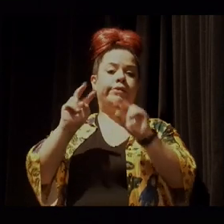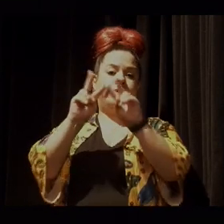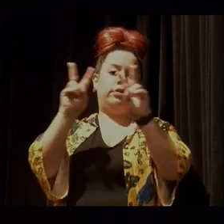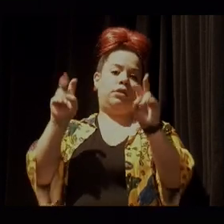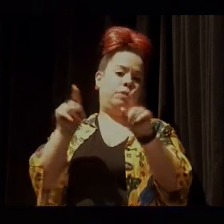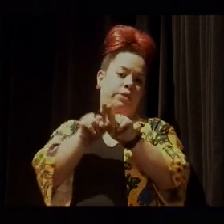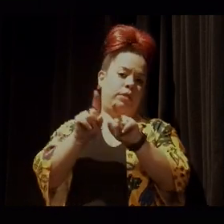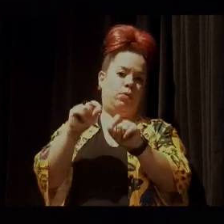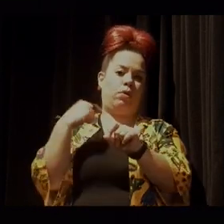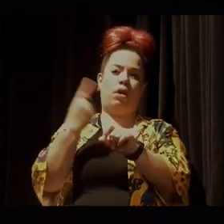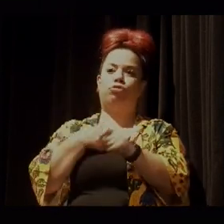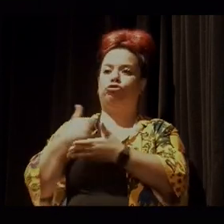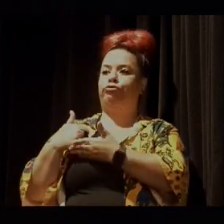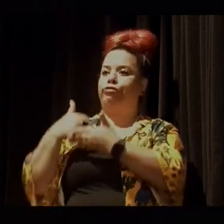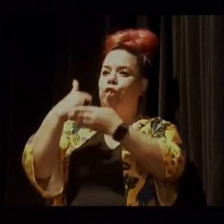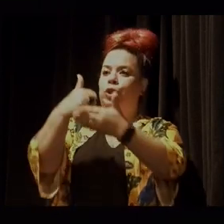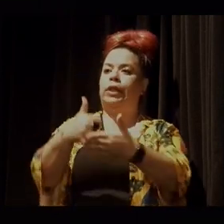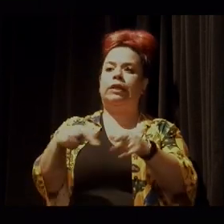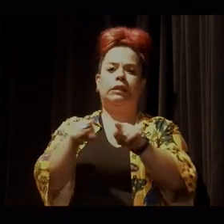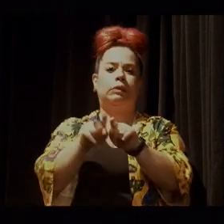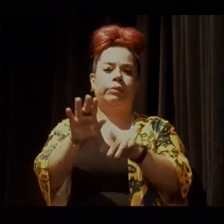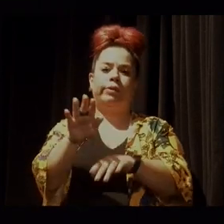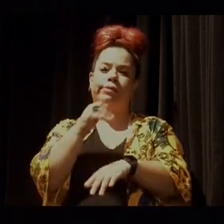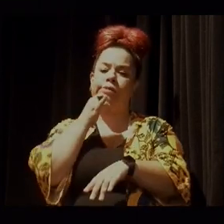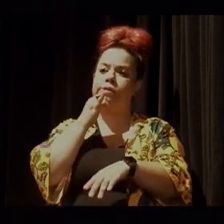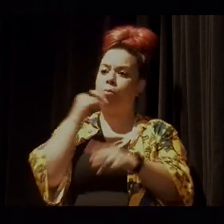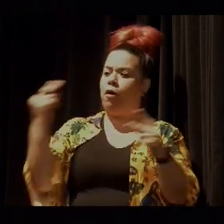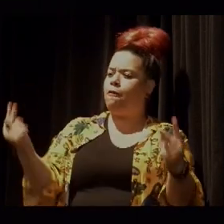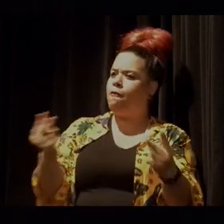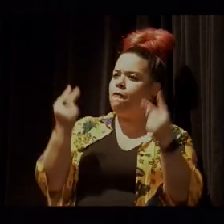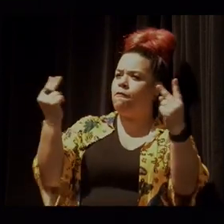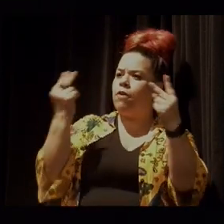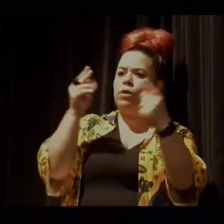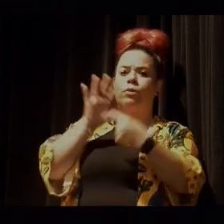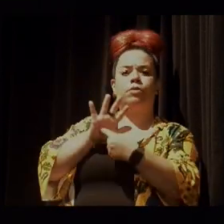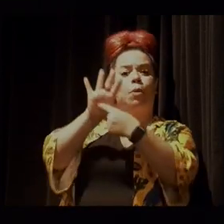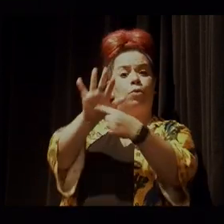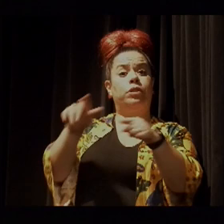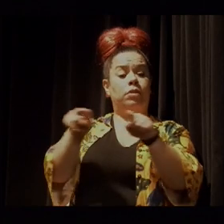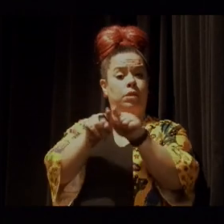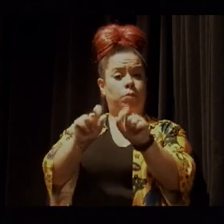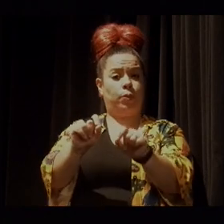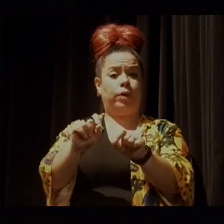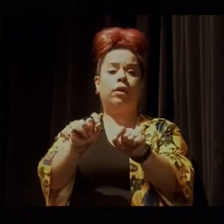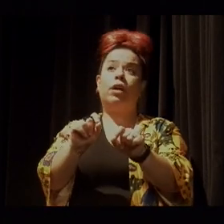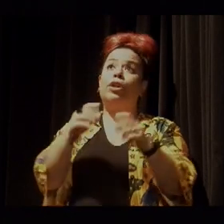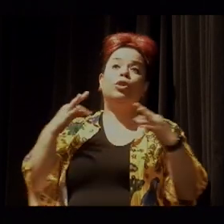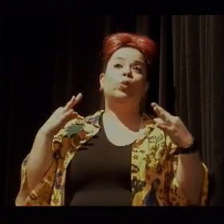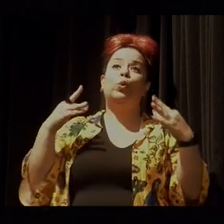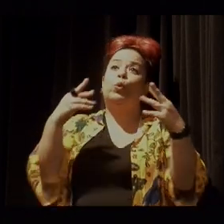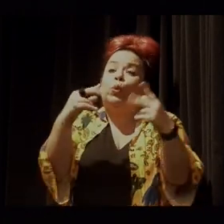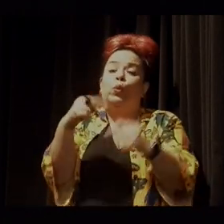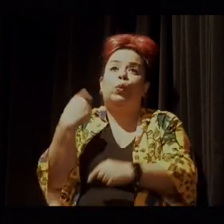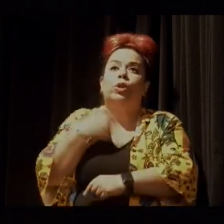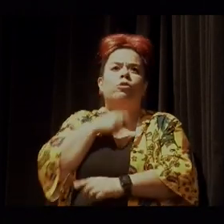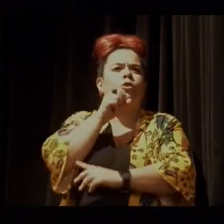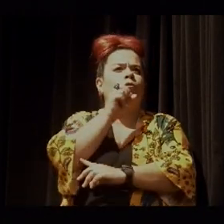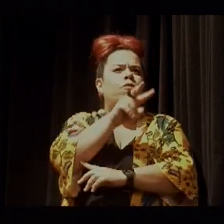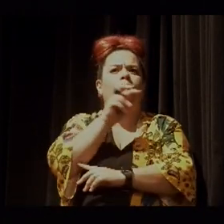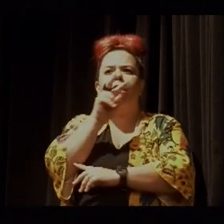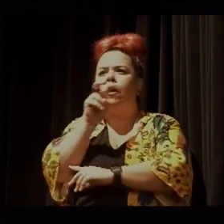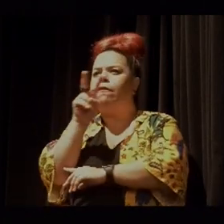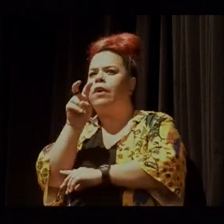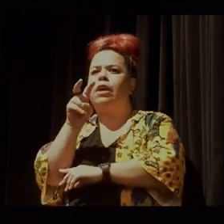que a gente está trazendo com a valorização e a demonstração de como tudo aquilo que a gente vê hoje como